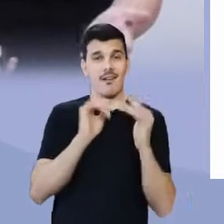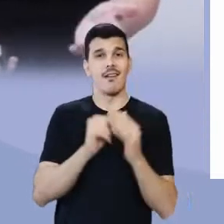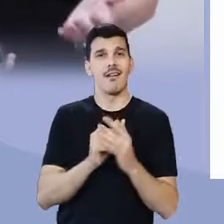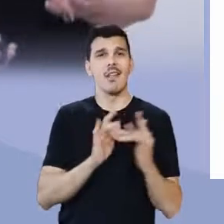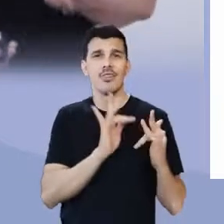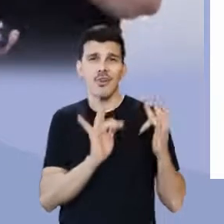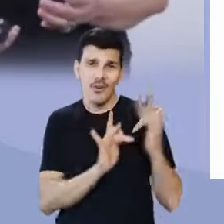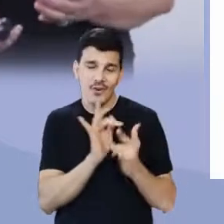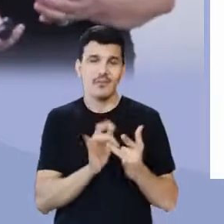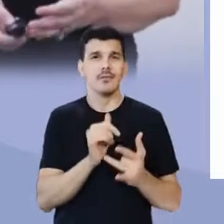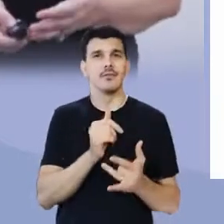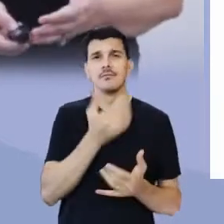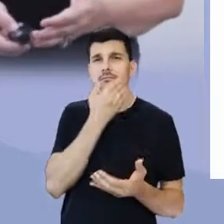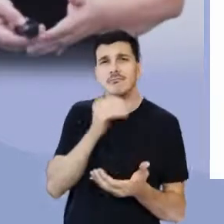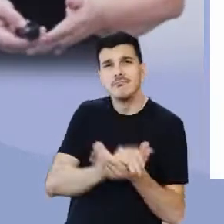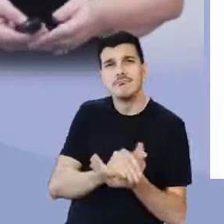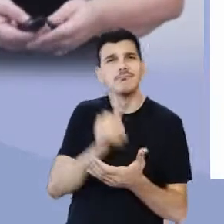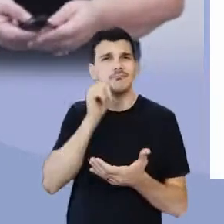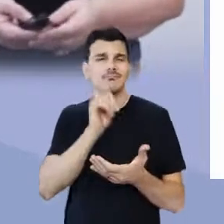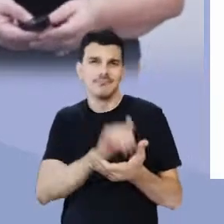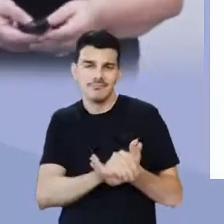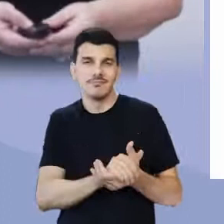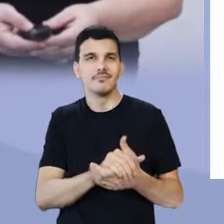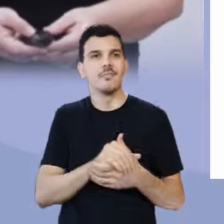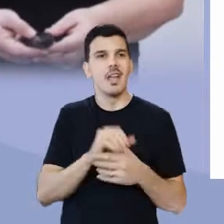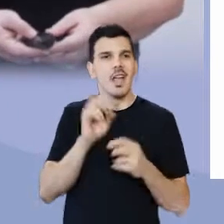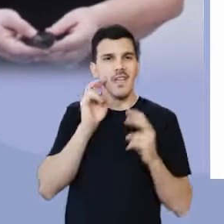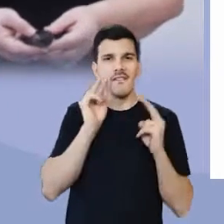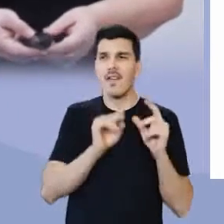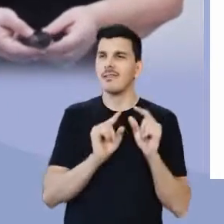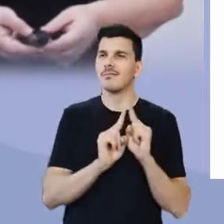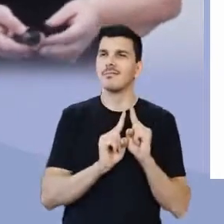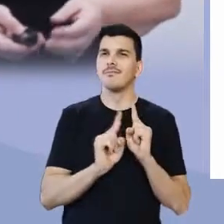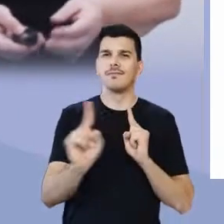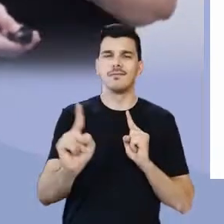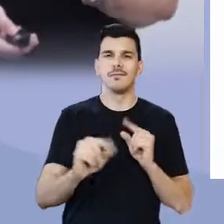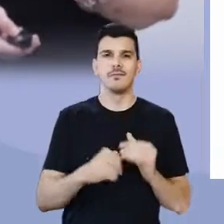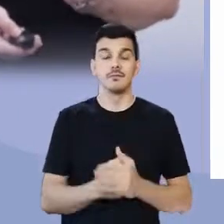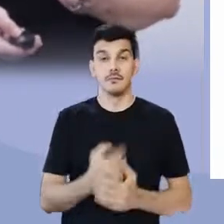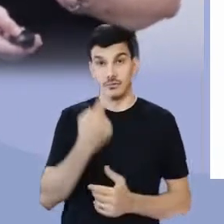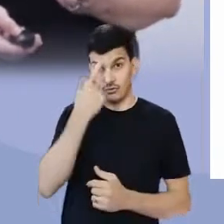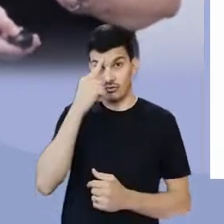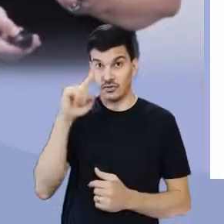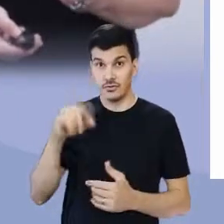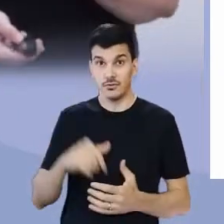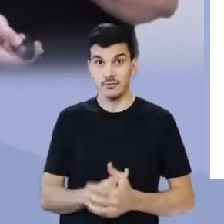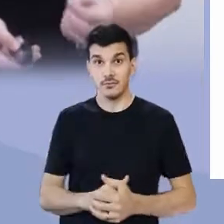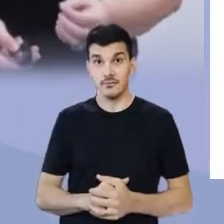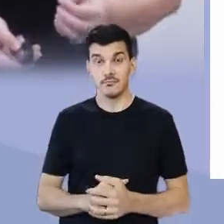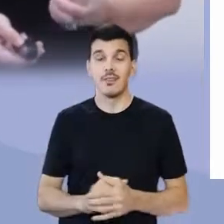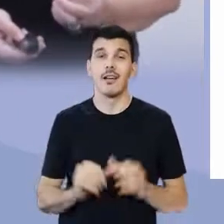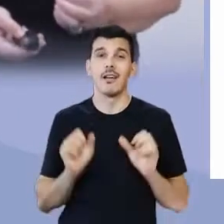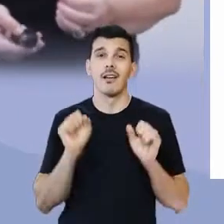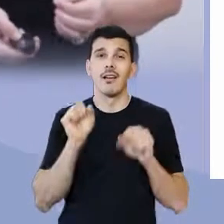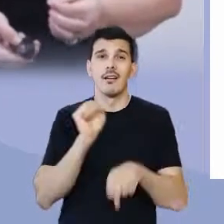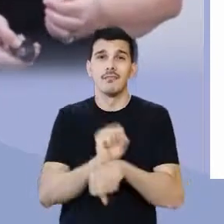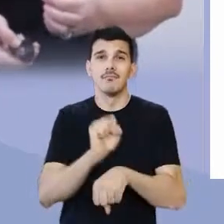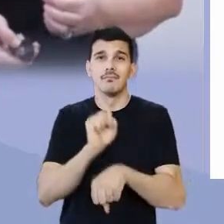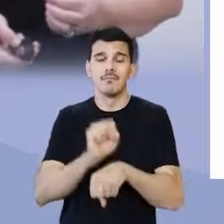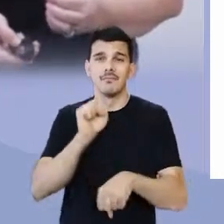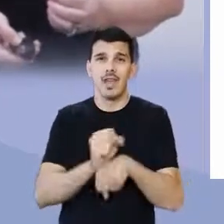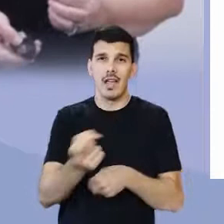noivos, esposos, que viram o outro sair de casa um dia e esperam o